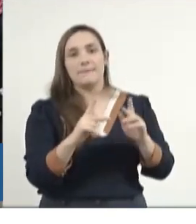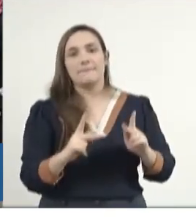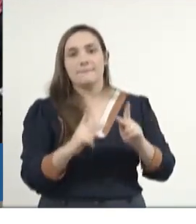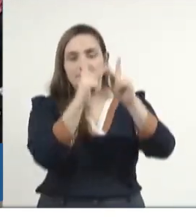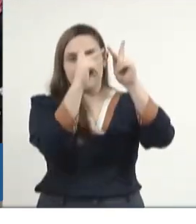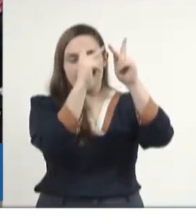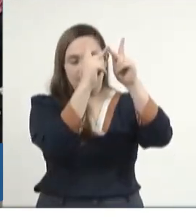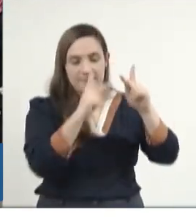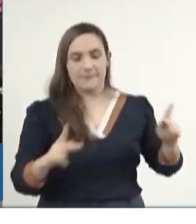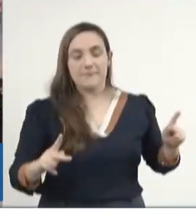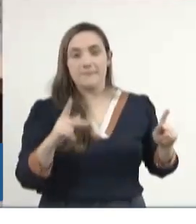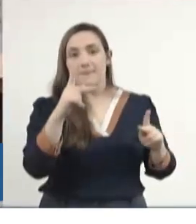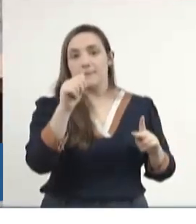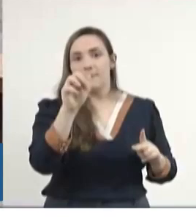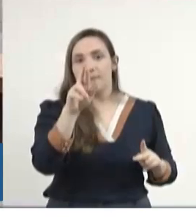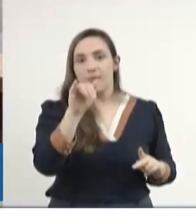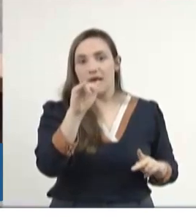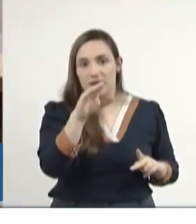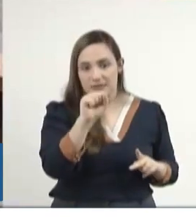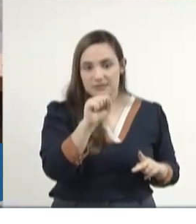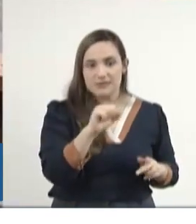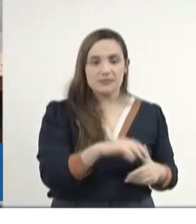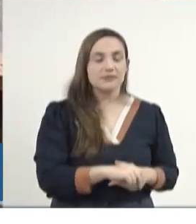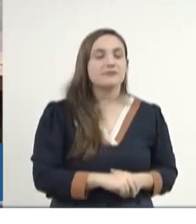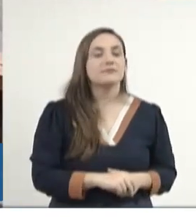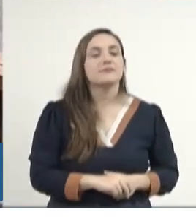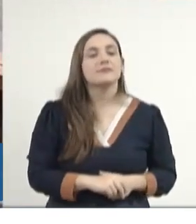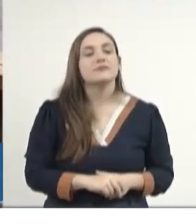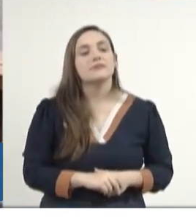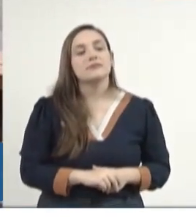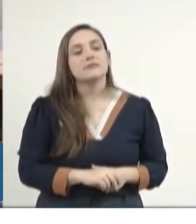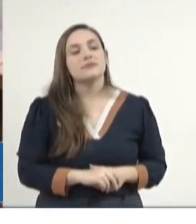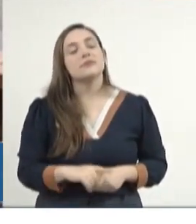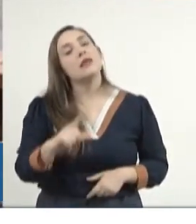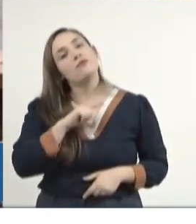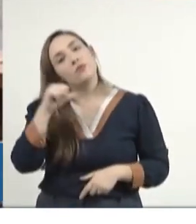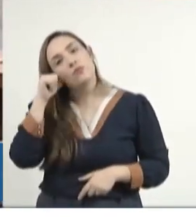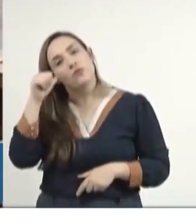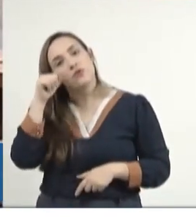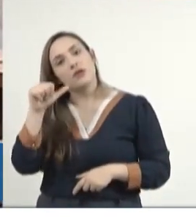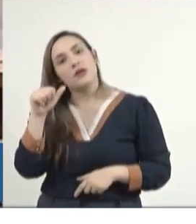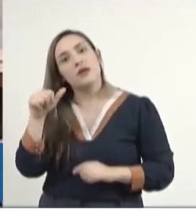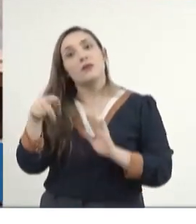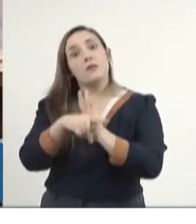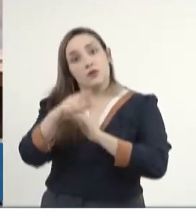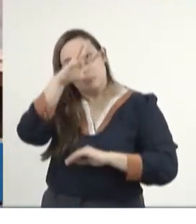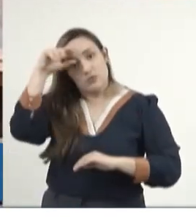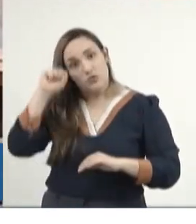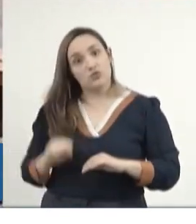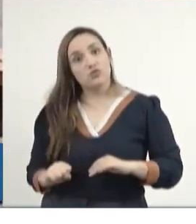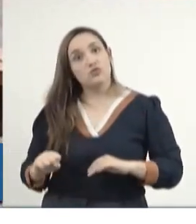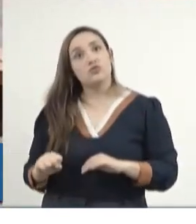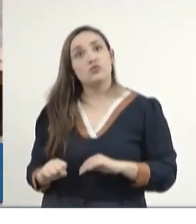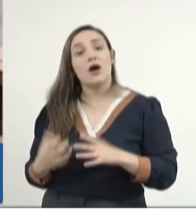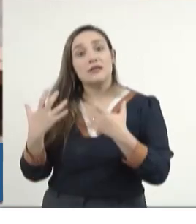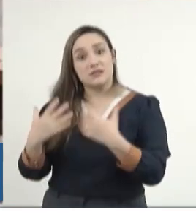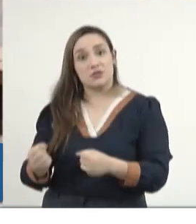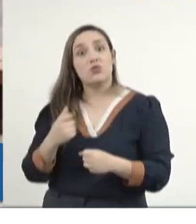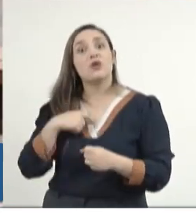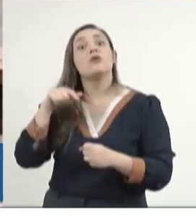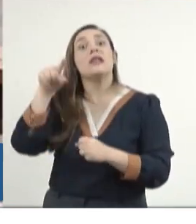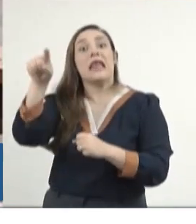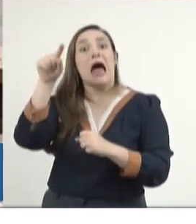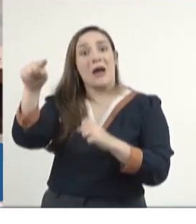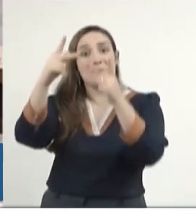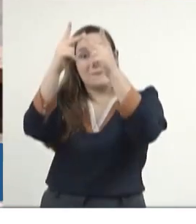tive o prazer de uma suma do Grossense, que é cidadã brasileira, me hospedar no apartamento